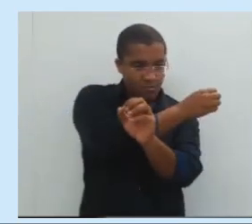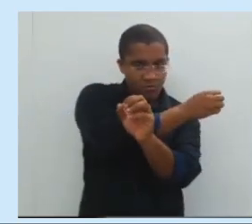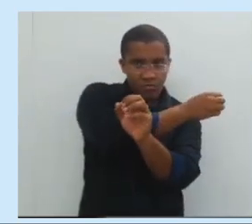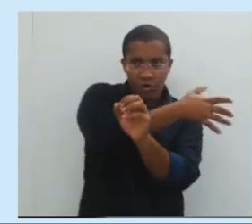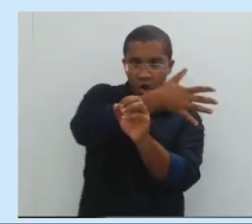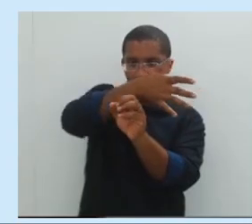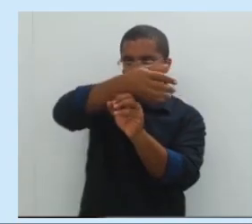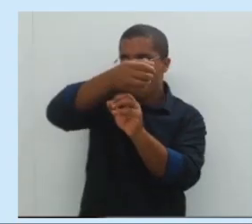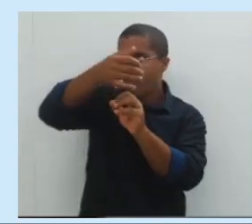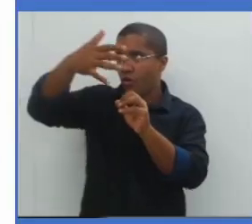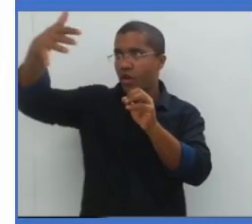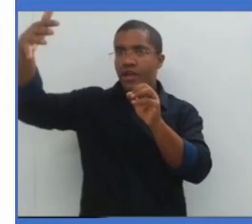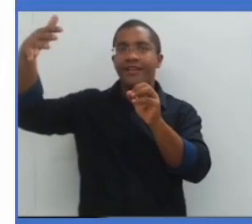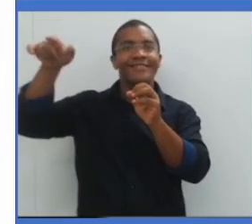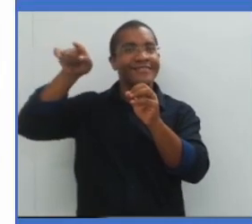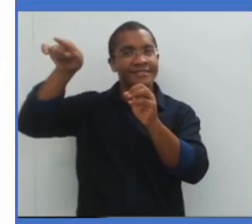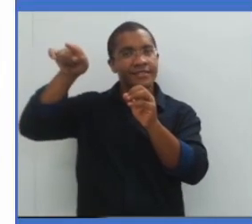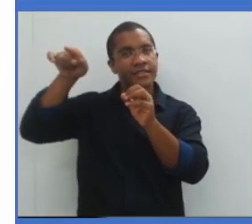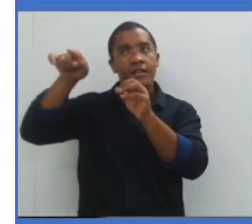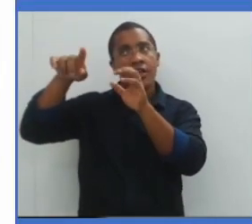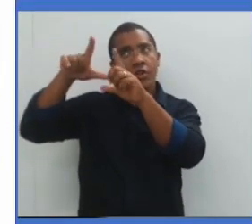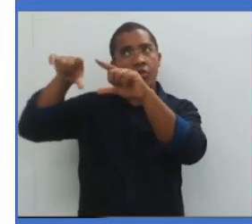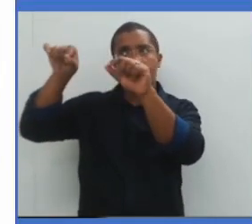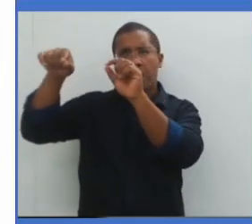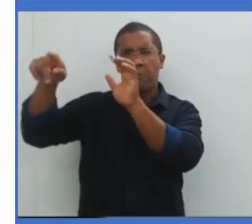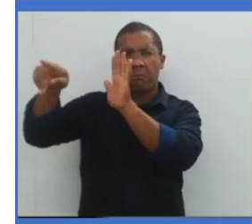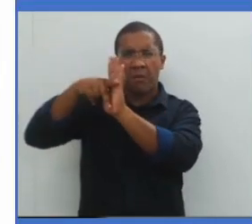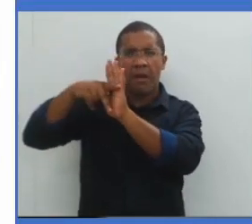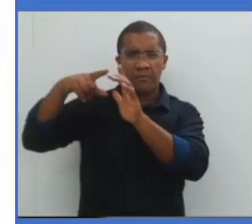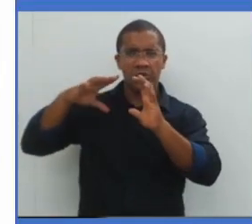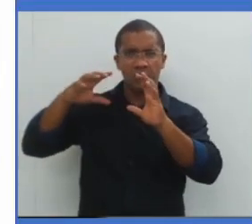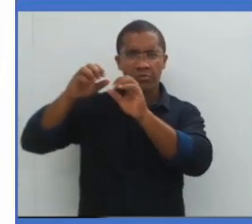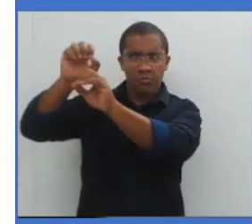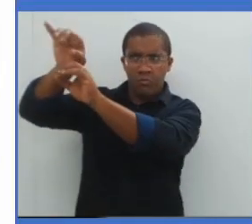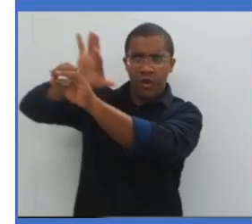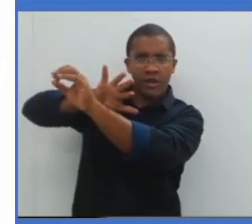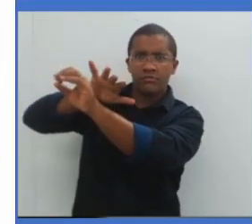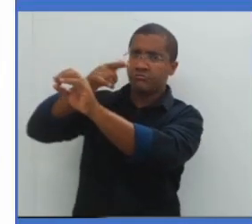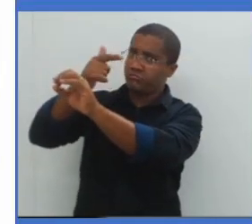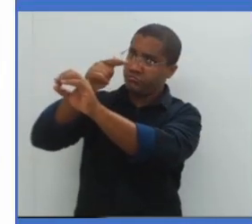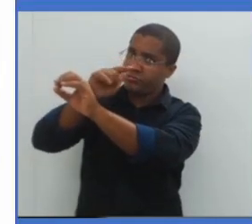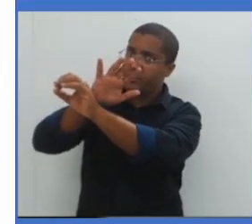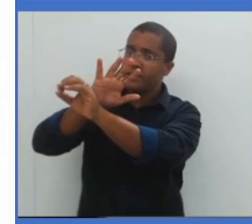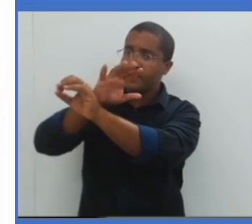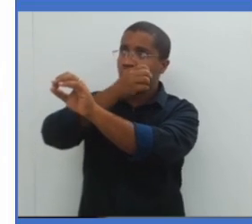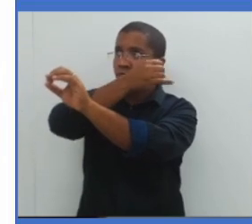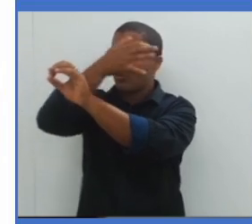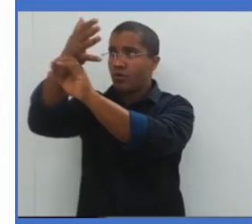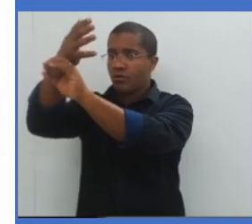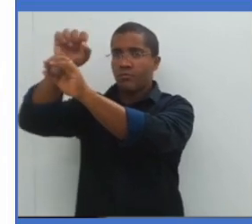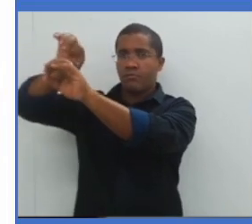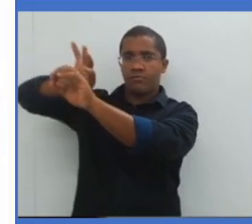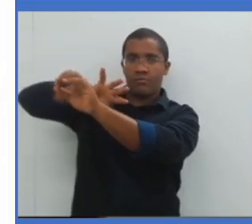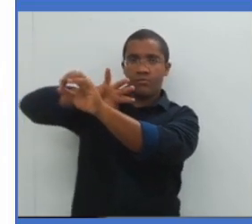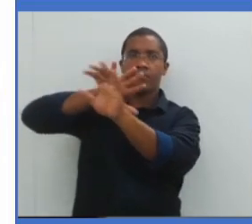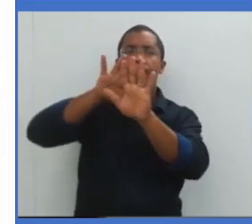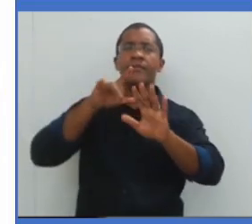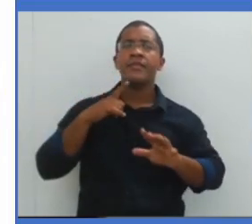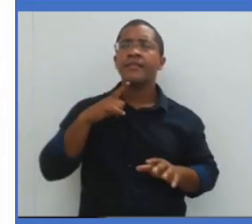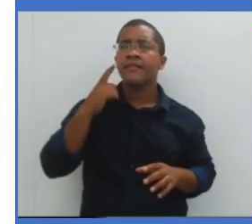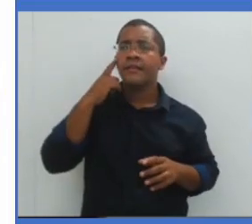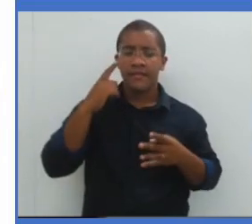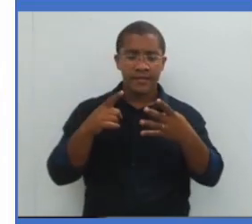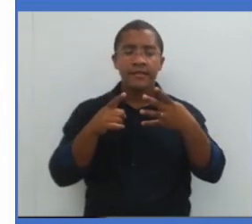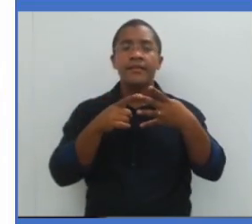tem luz própria. Aí, eu tenho a lua crescente. Olha só o slide. Quando se vê apenas a